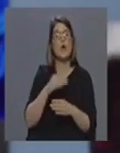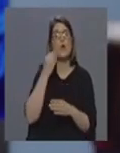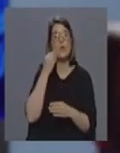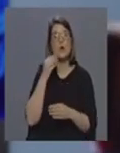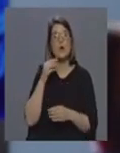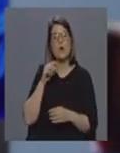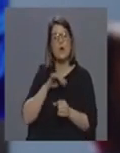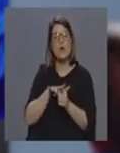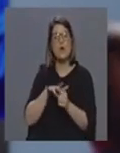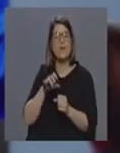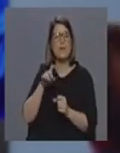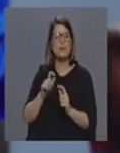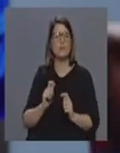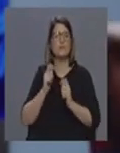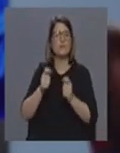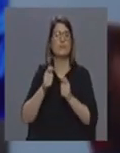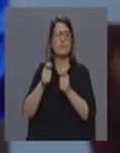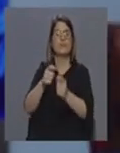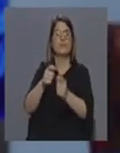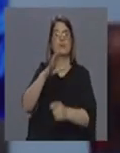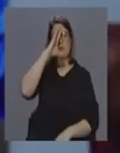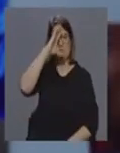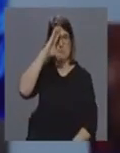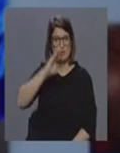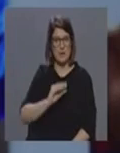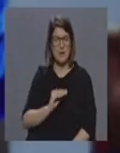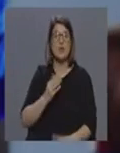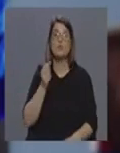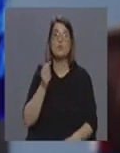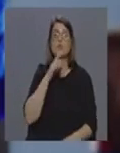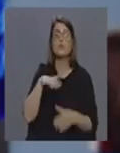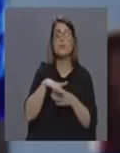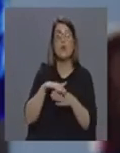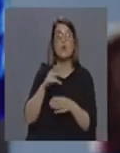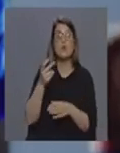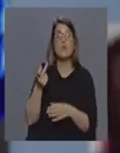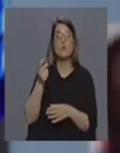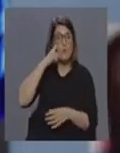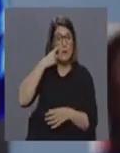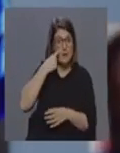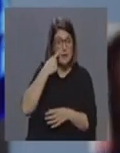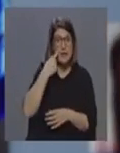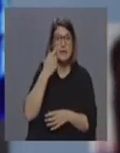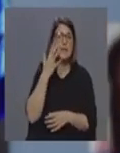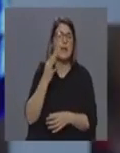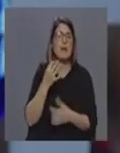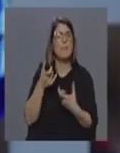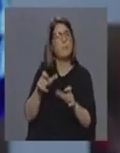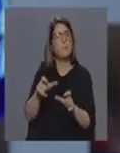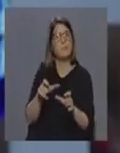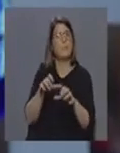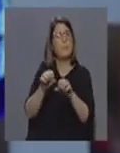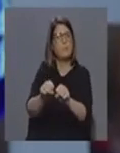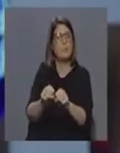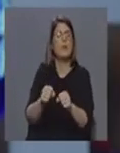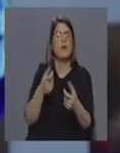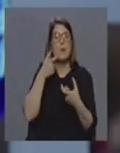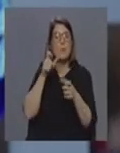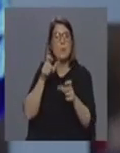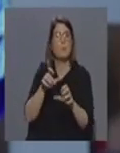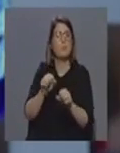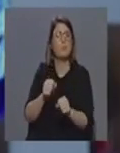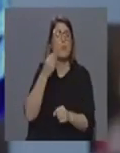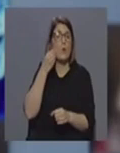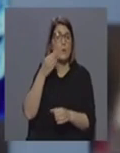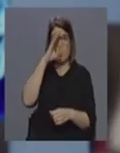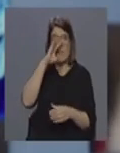coronavírus portanto aquilo que nós temos que assegurar perante um possível ao caso suspeito é as melhores condições para o conter e as melhores condições para o conter é num quarto